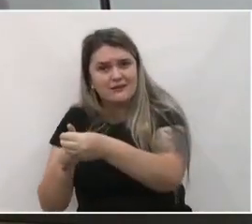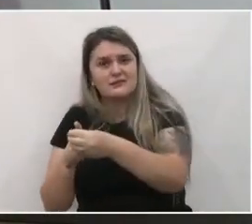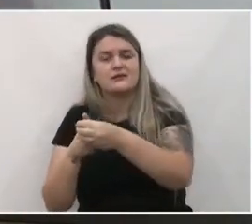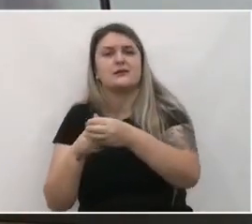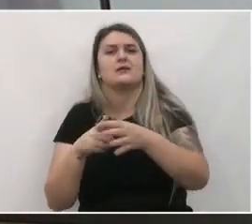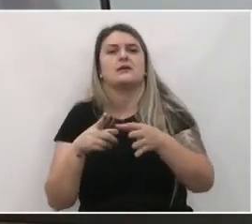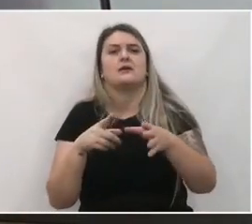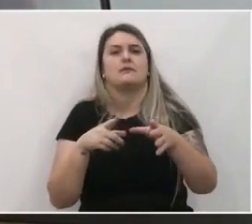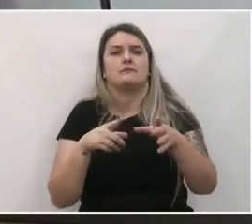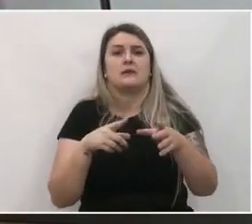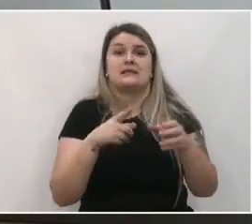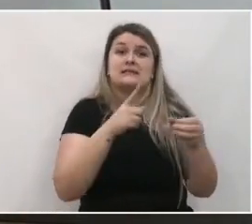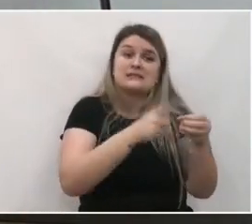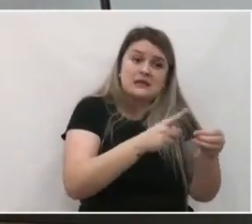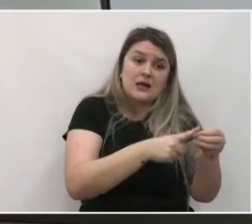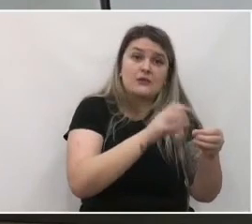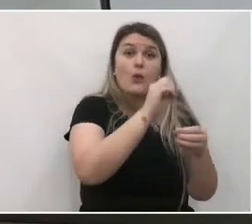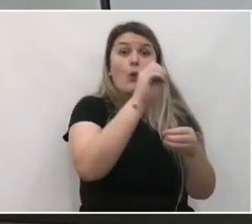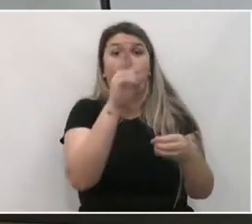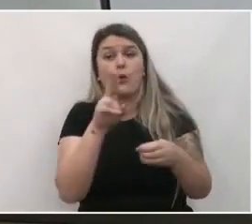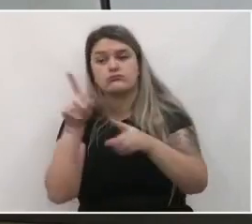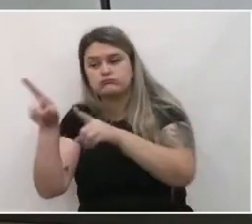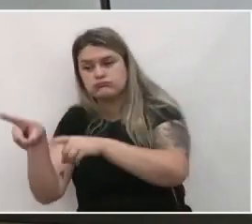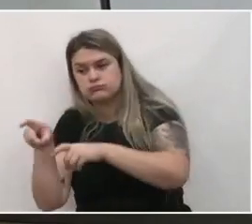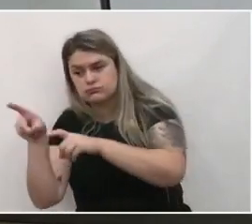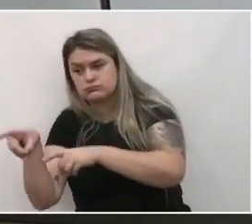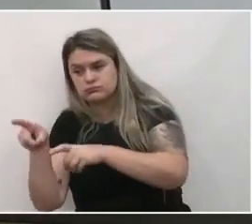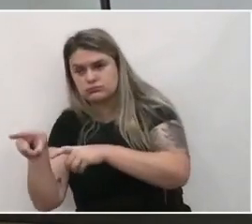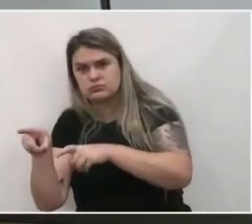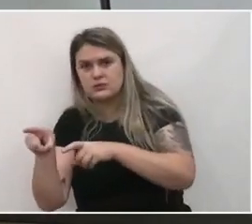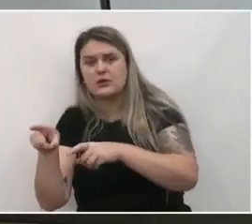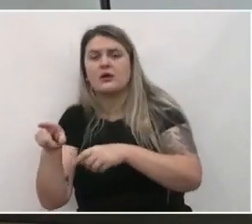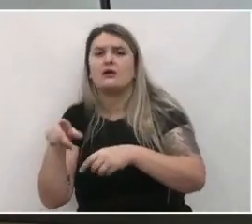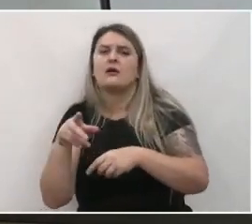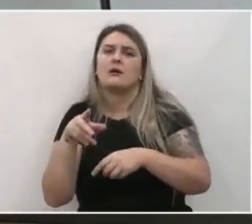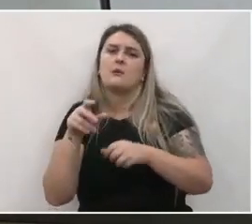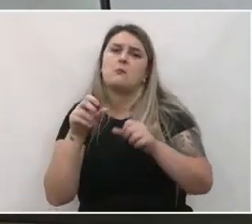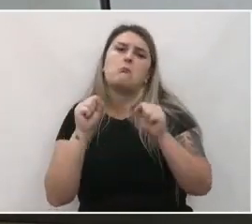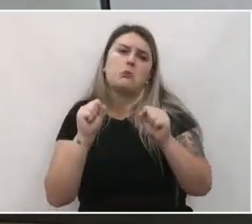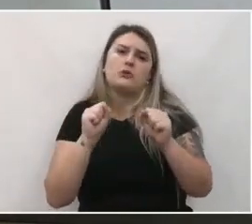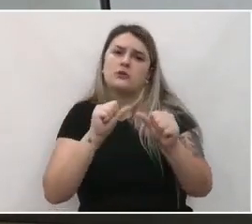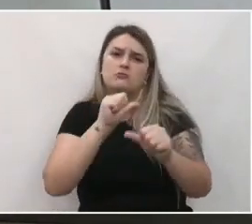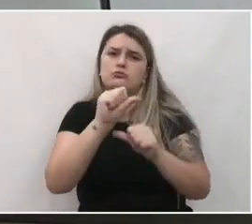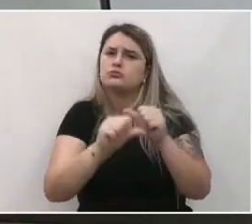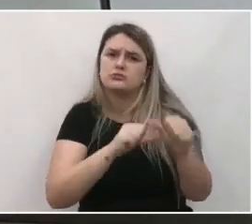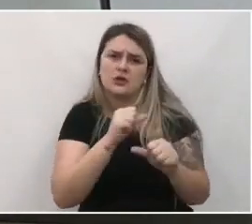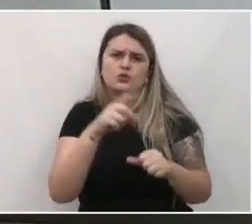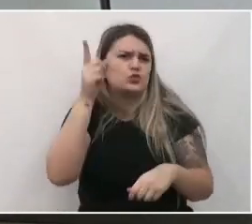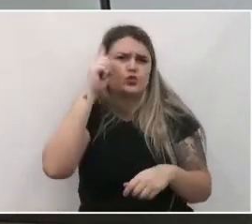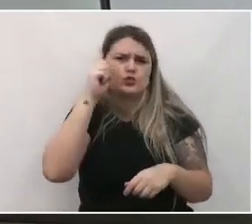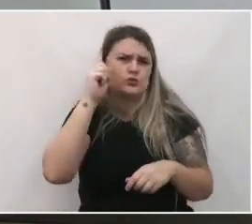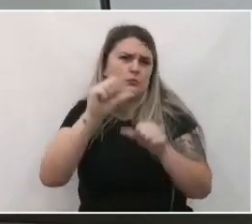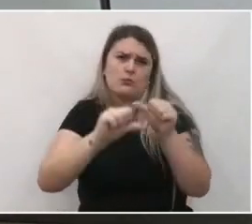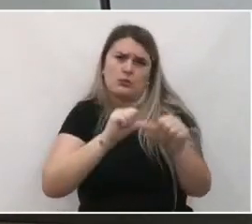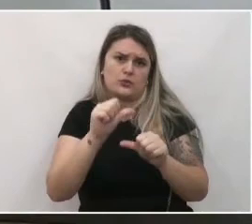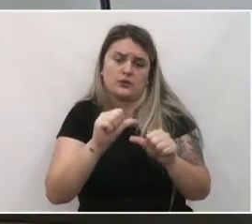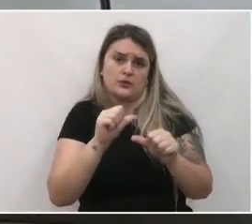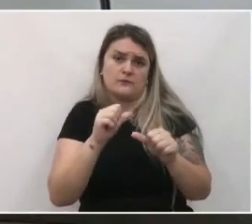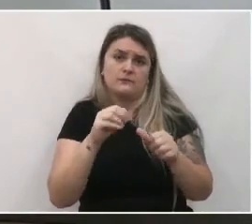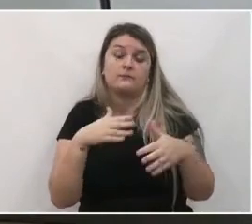o espaço rural também se submete à transformação diária. E, portanto,